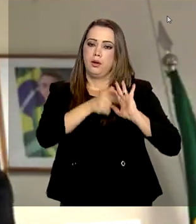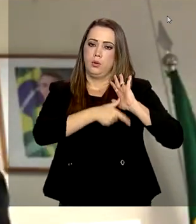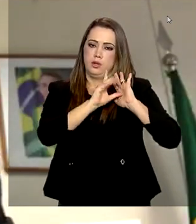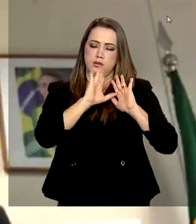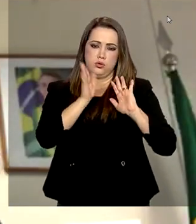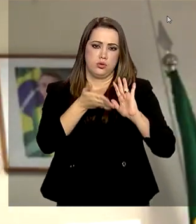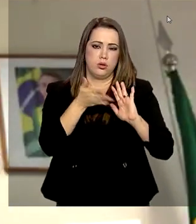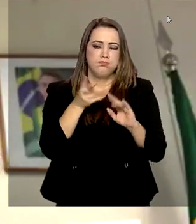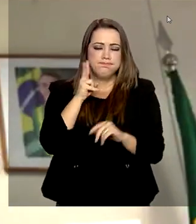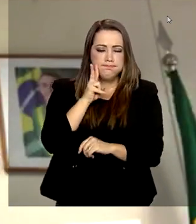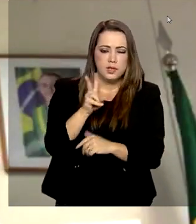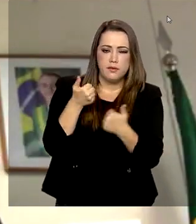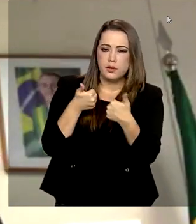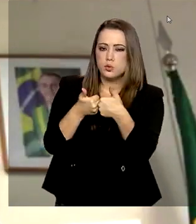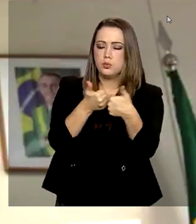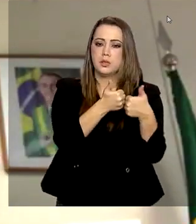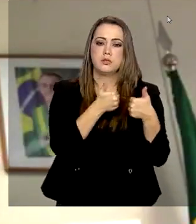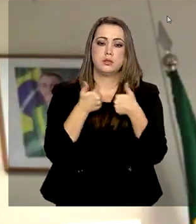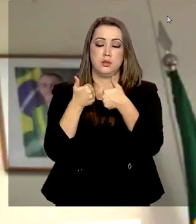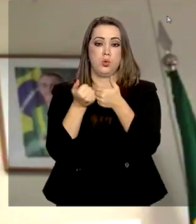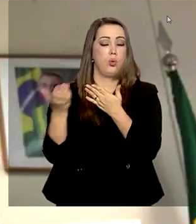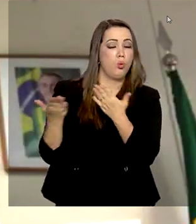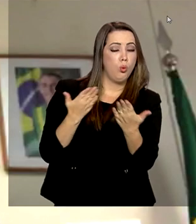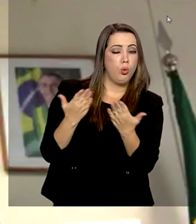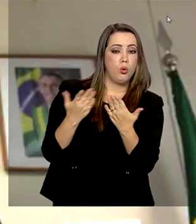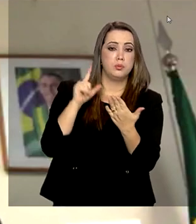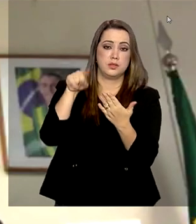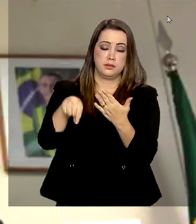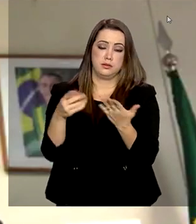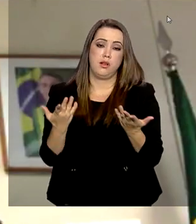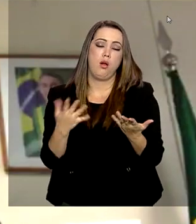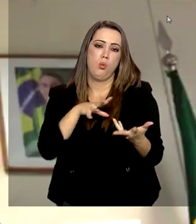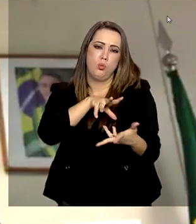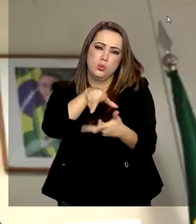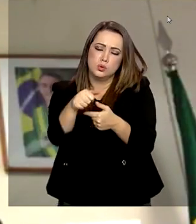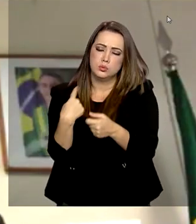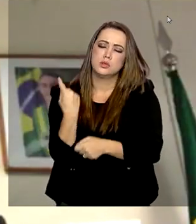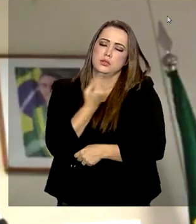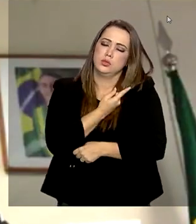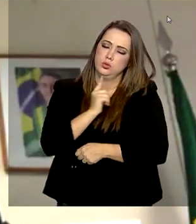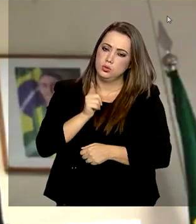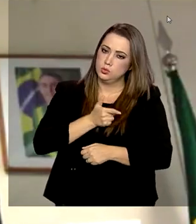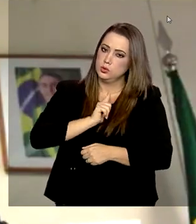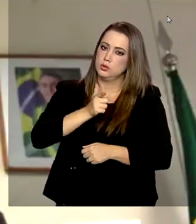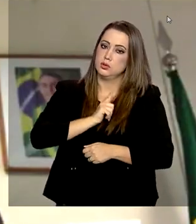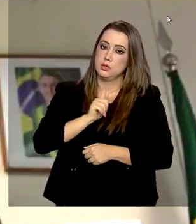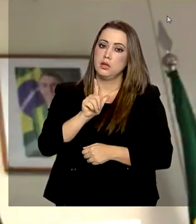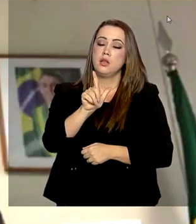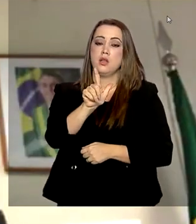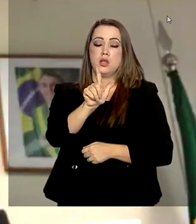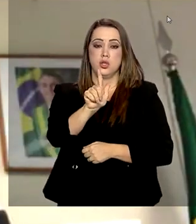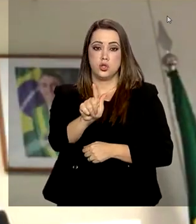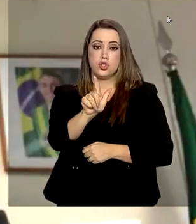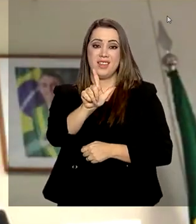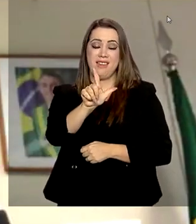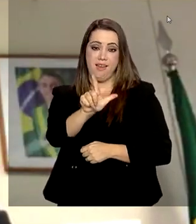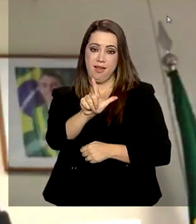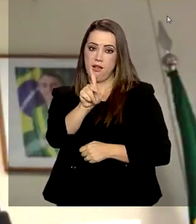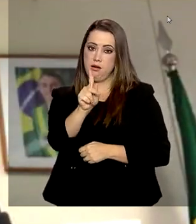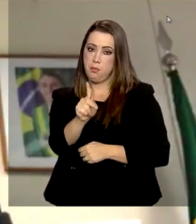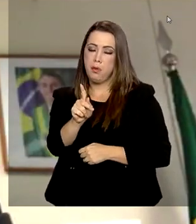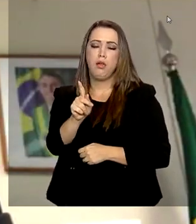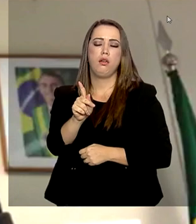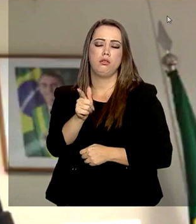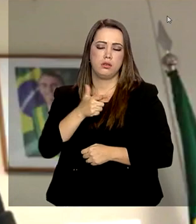vem também monitorando o mercado para que tenhamos o GLP suficiente para